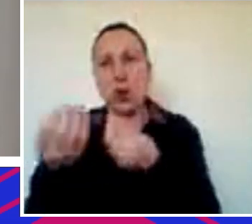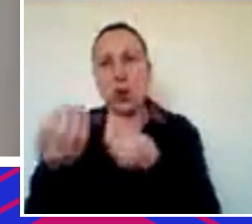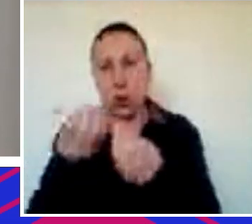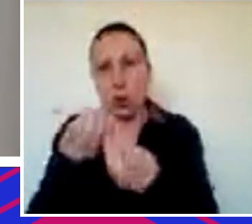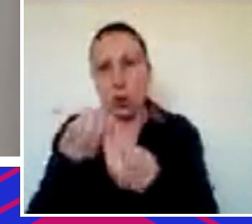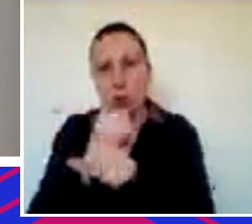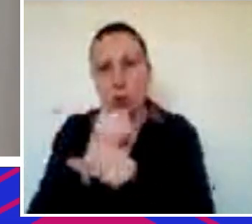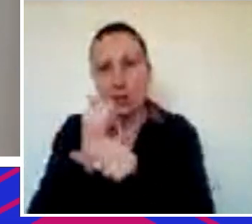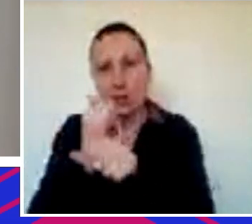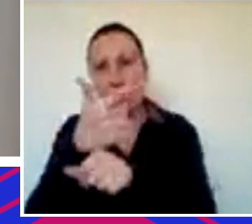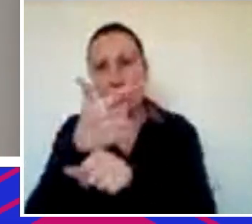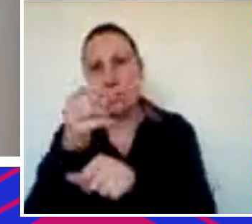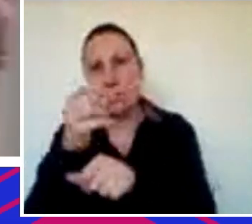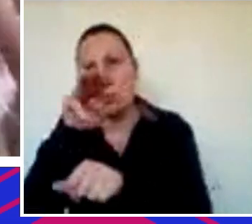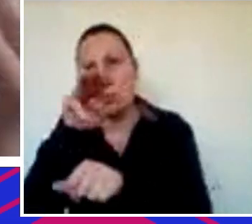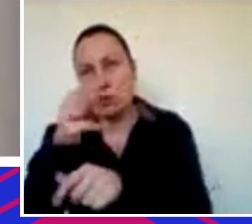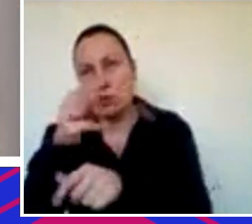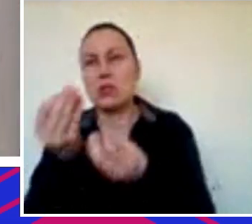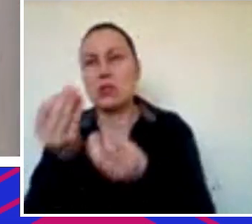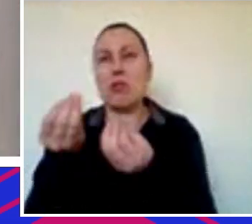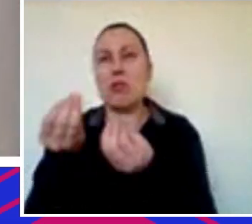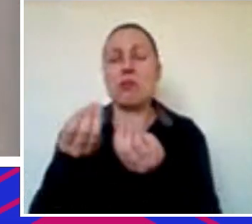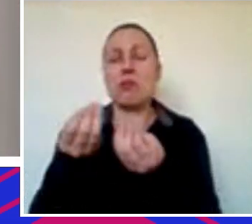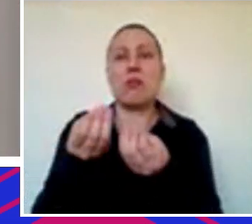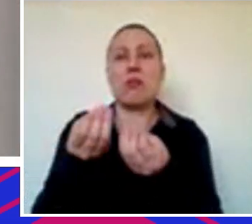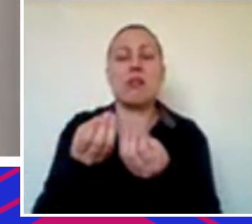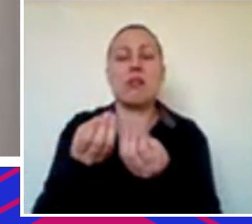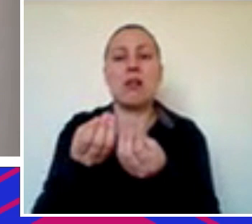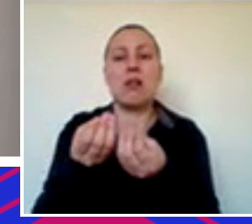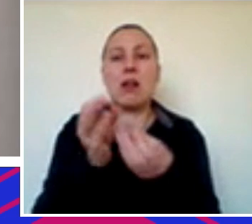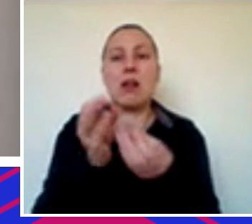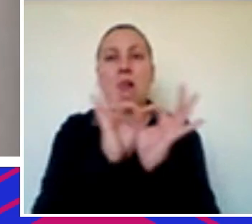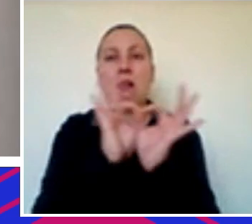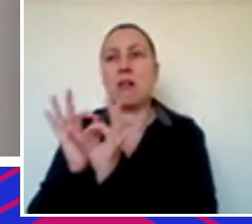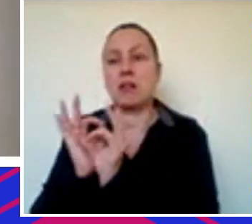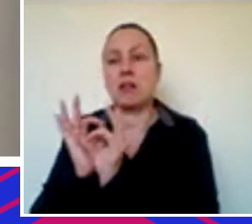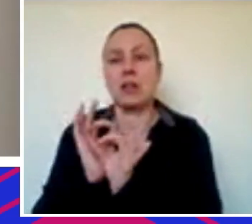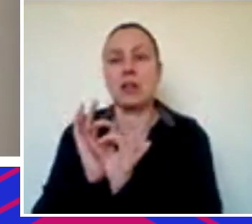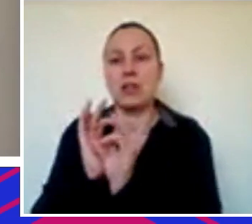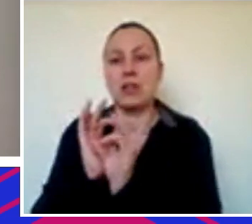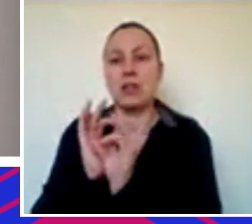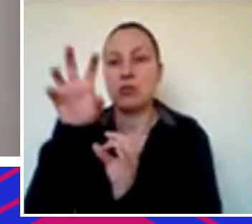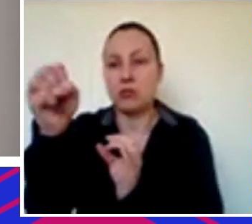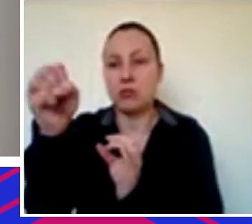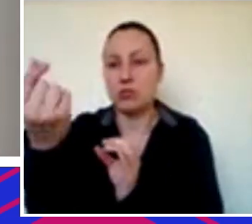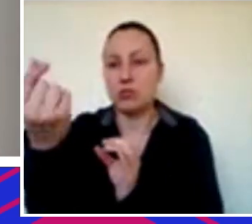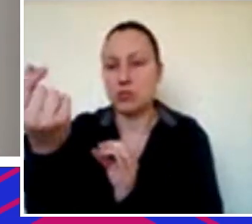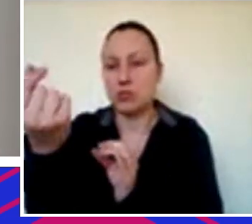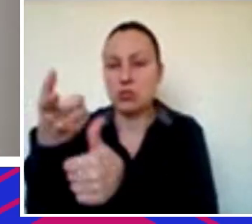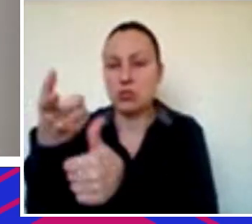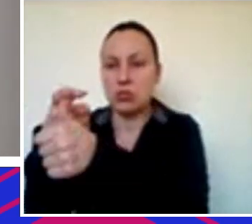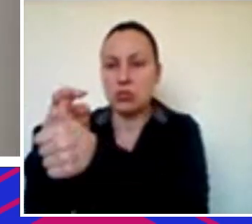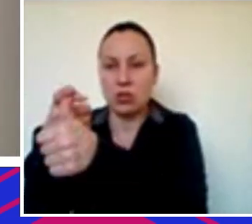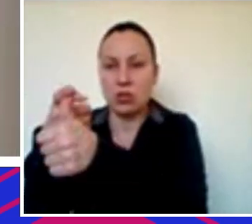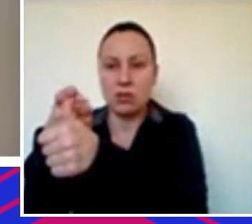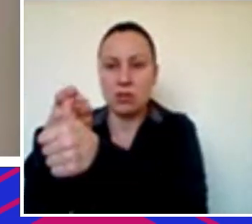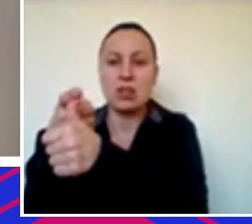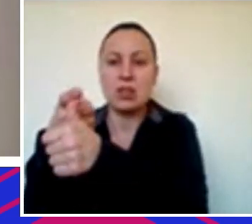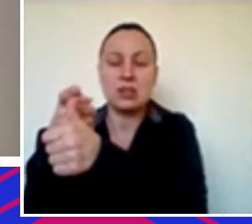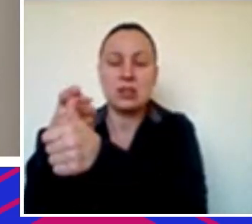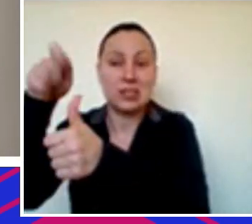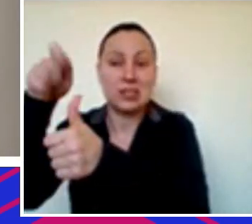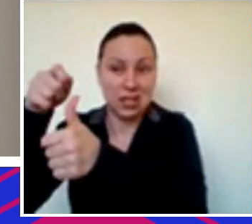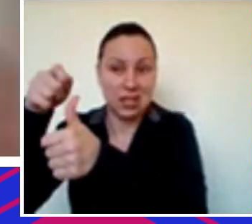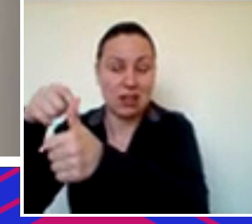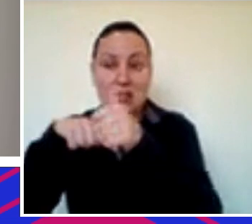de 20 milhões de reais como é que eu faço essa composição certa de pegar uma dívida num valor que cabe no meu